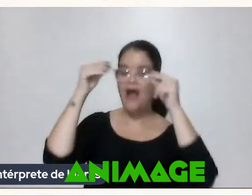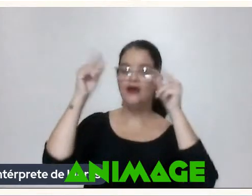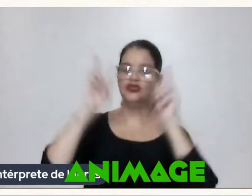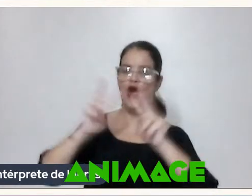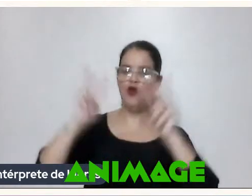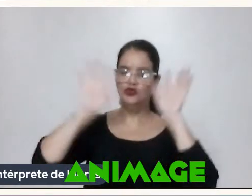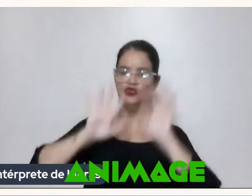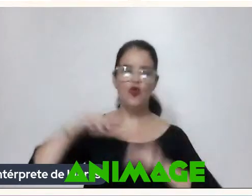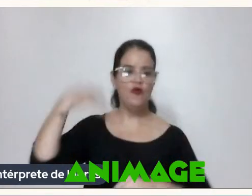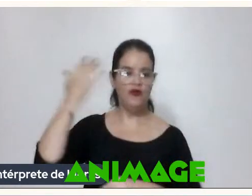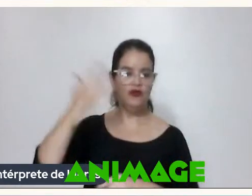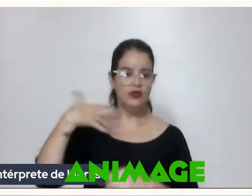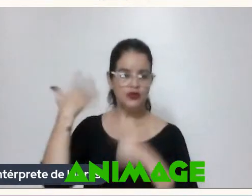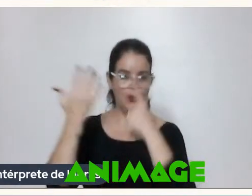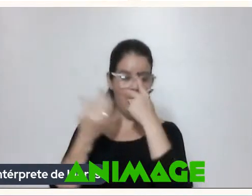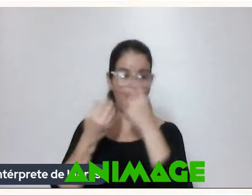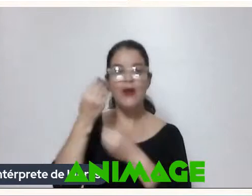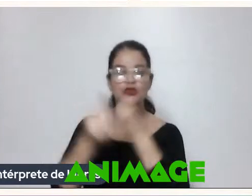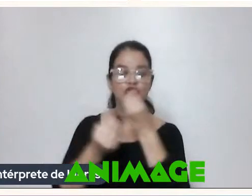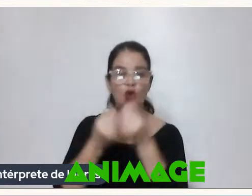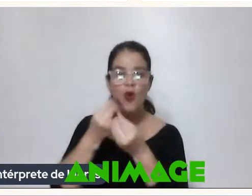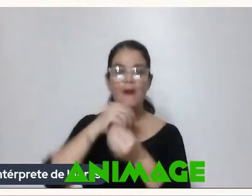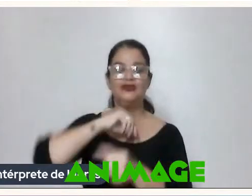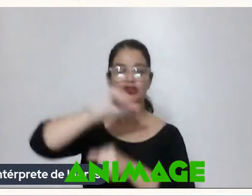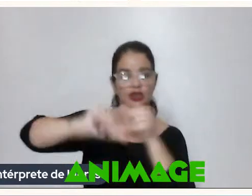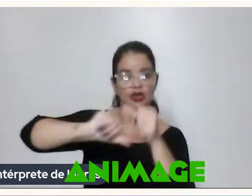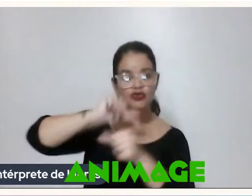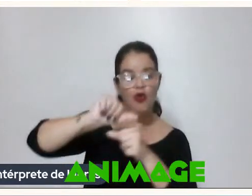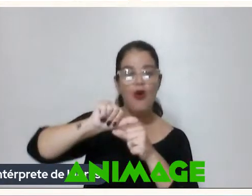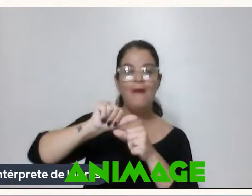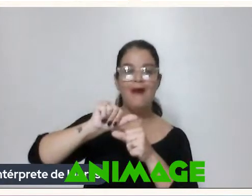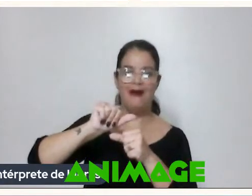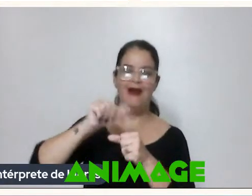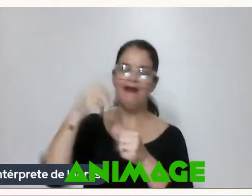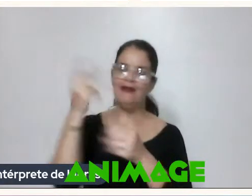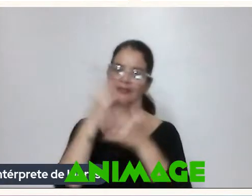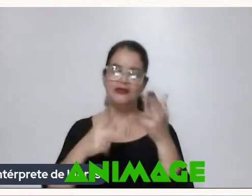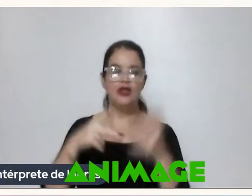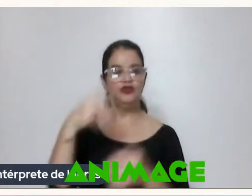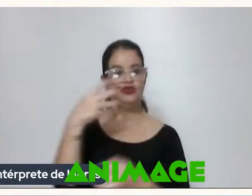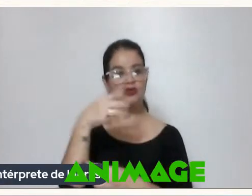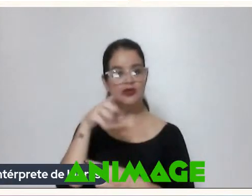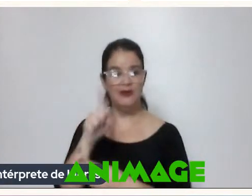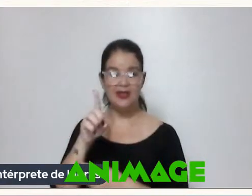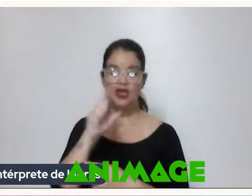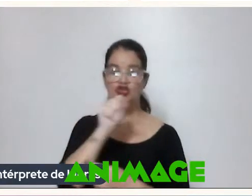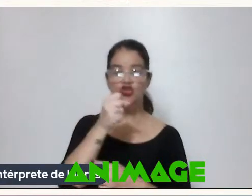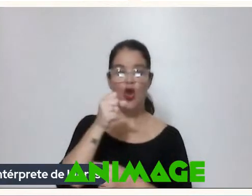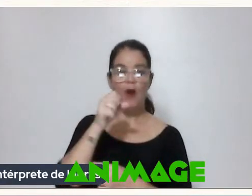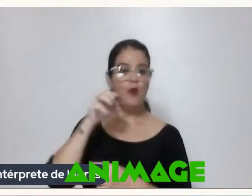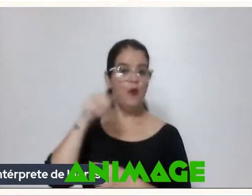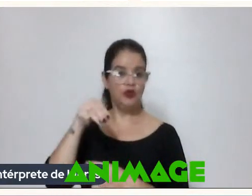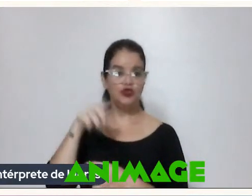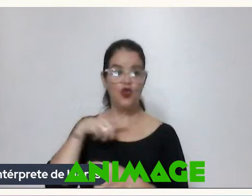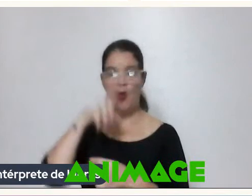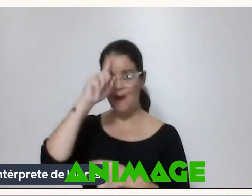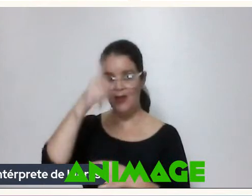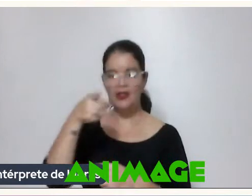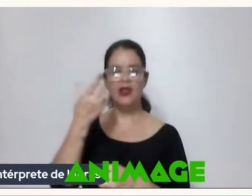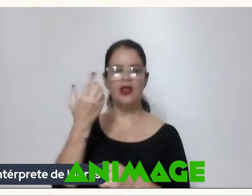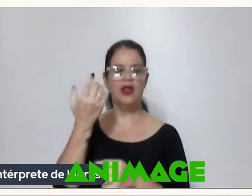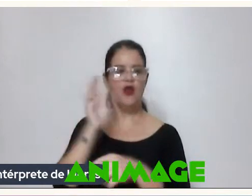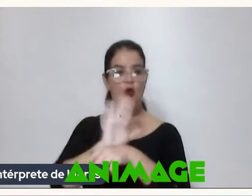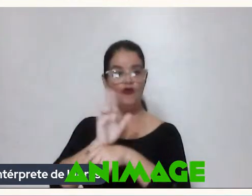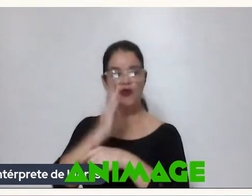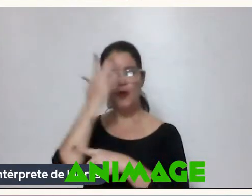gente Transforma Os desenhos Bidimensionais Em bonecos Stop motion Então eu mandei Para ele o filme No dia